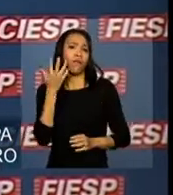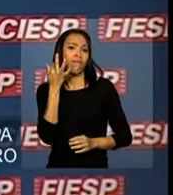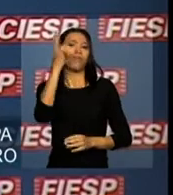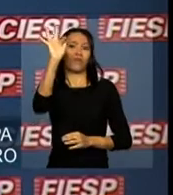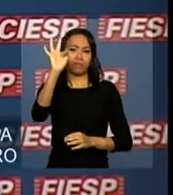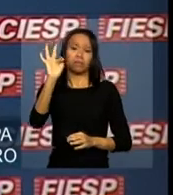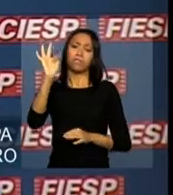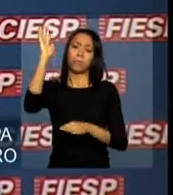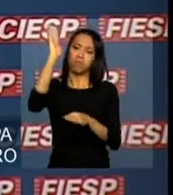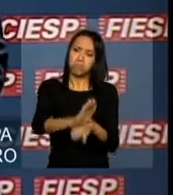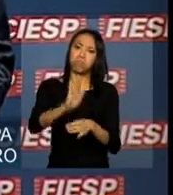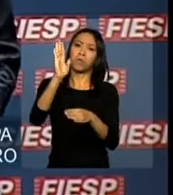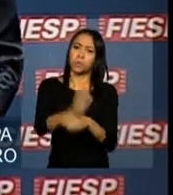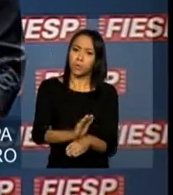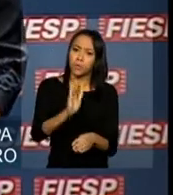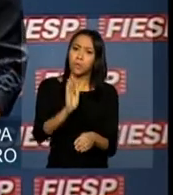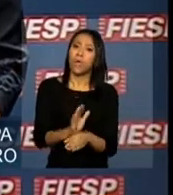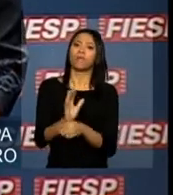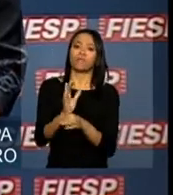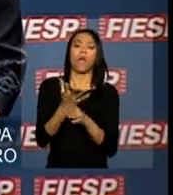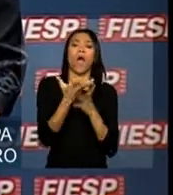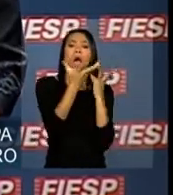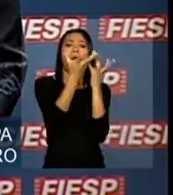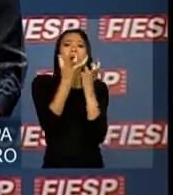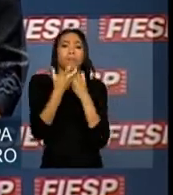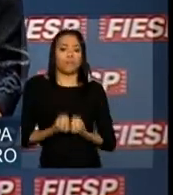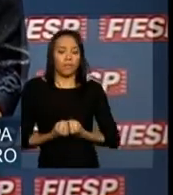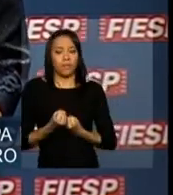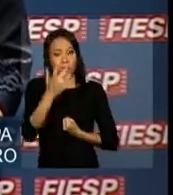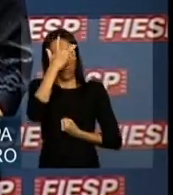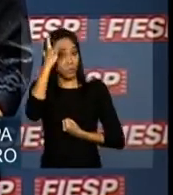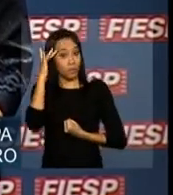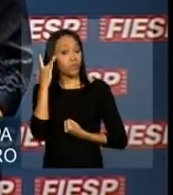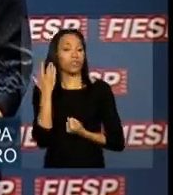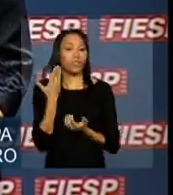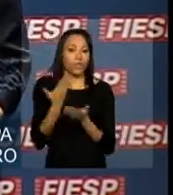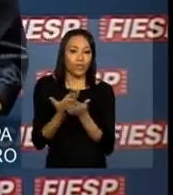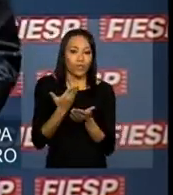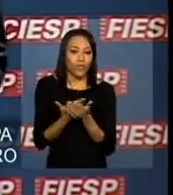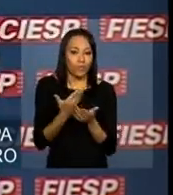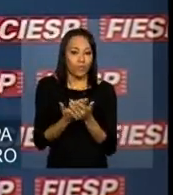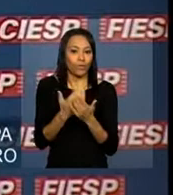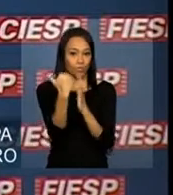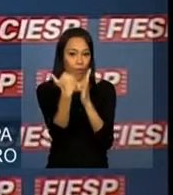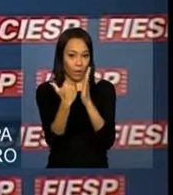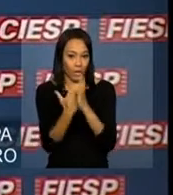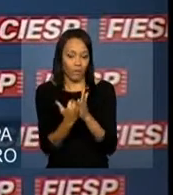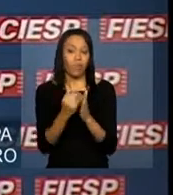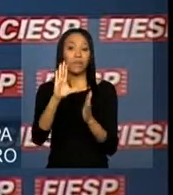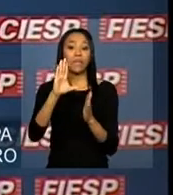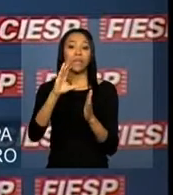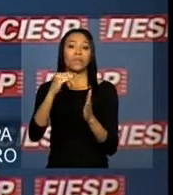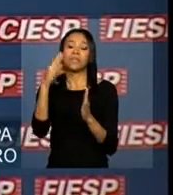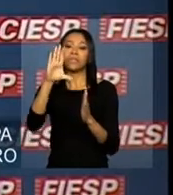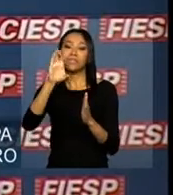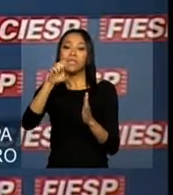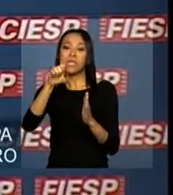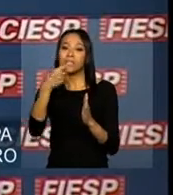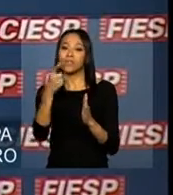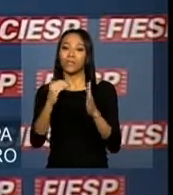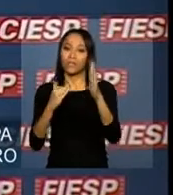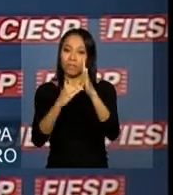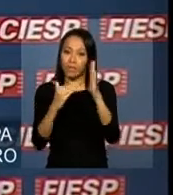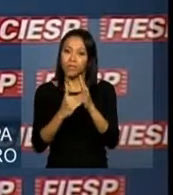contribuição recebendo bolsistas do Ciências Sem Fronteiras como estagiários. Investimos